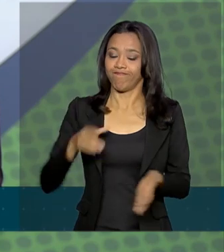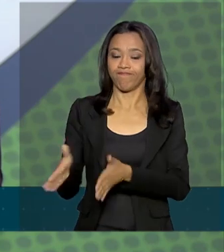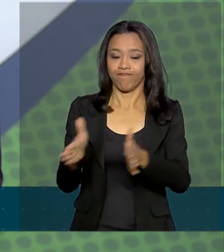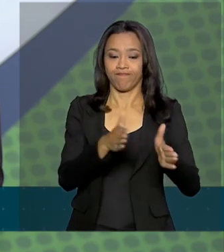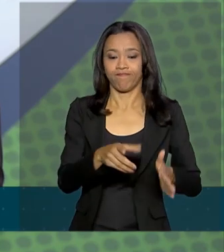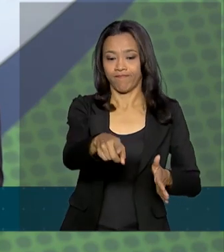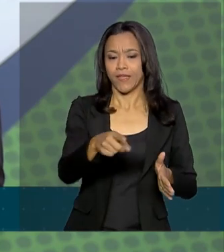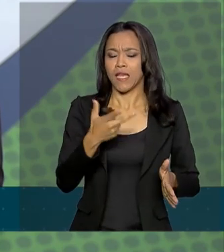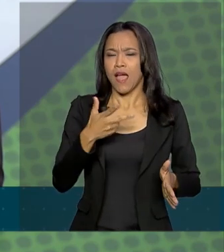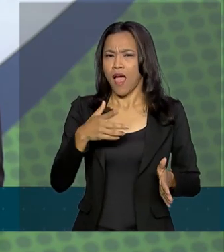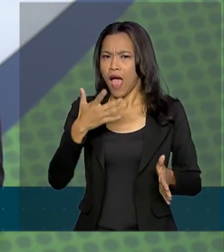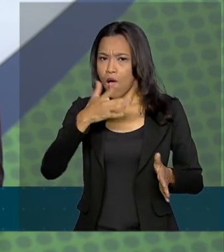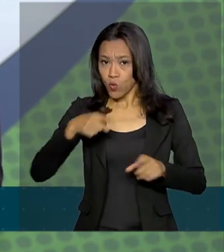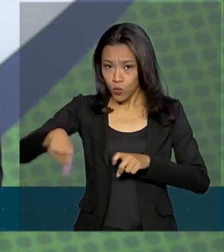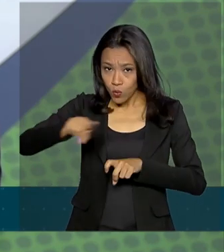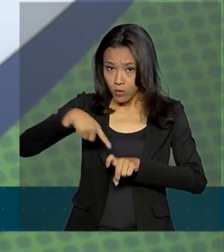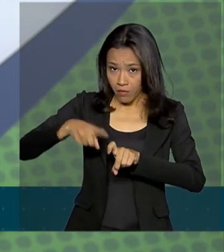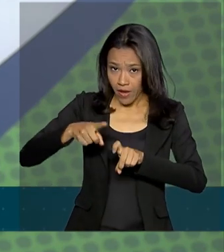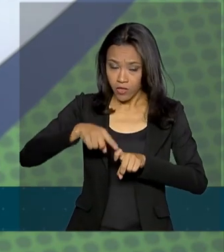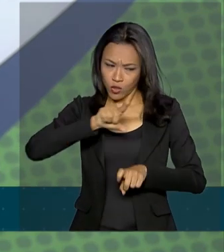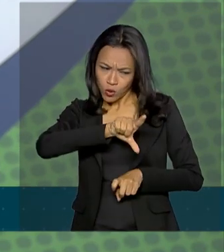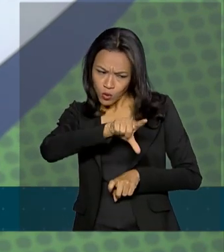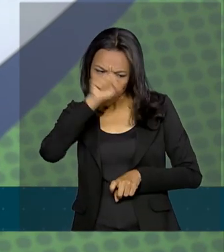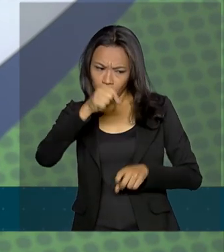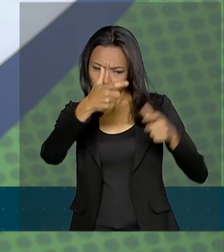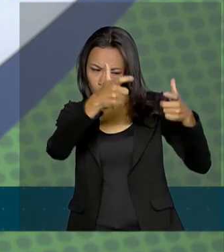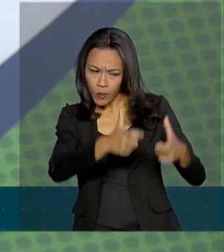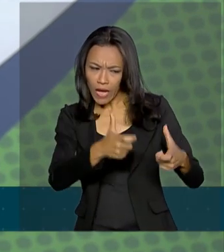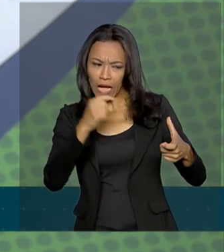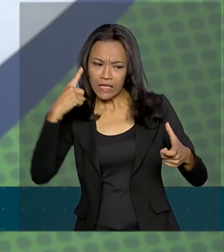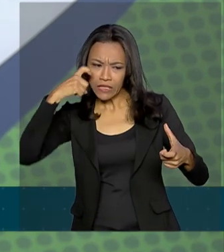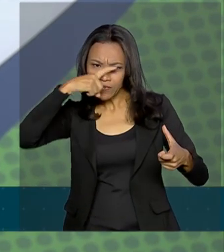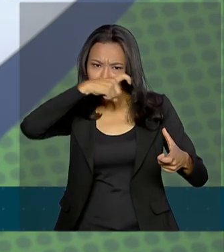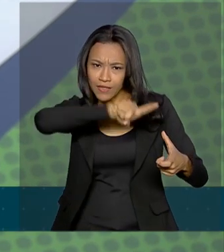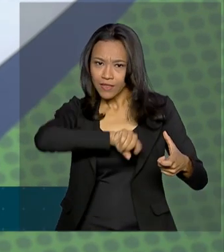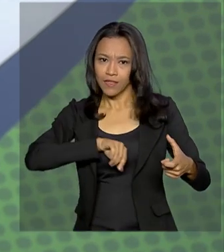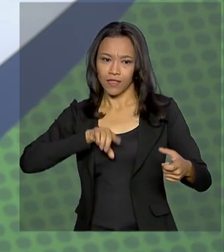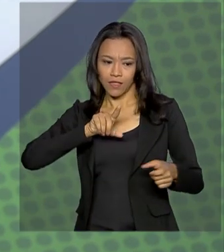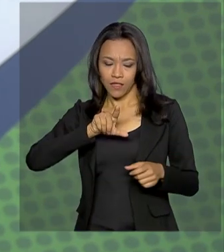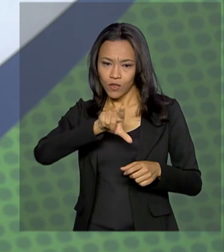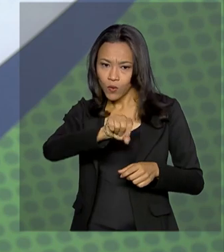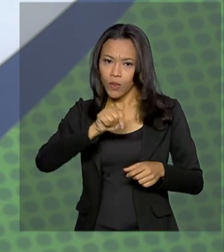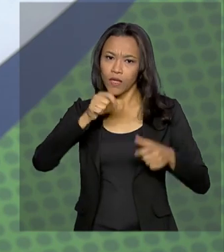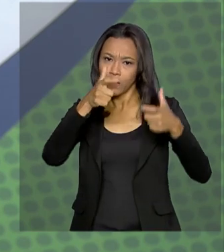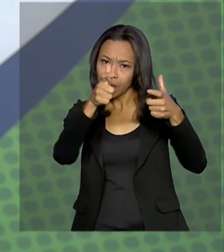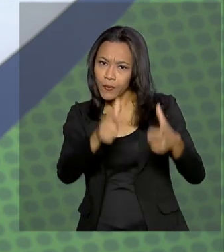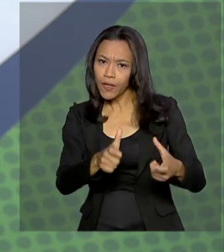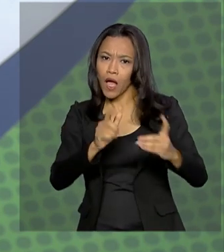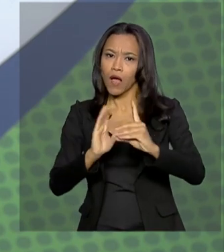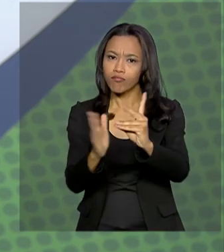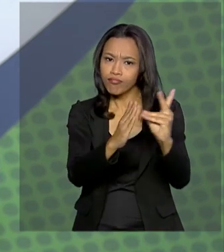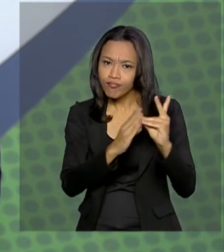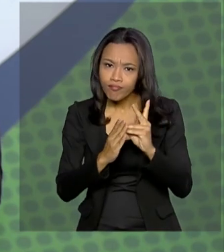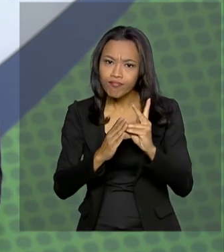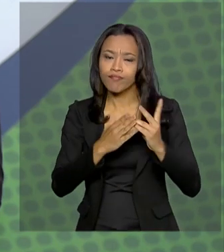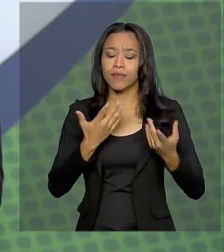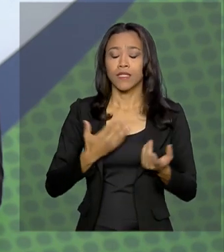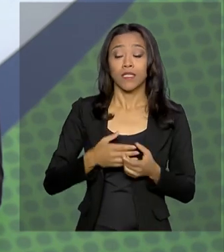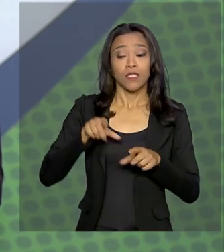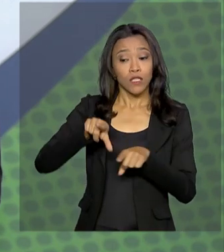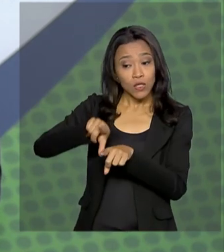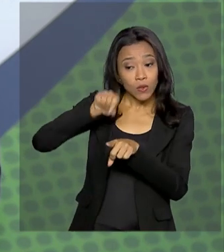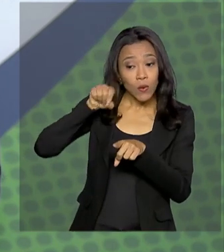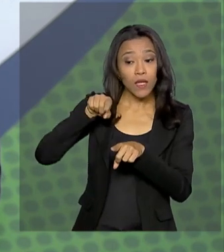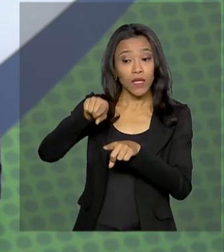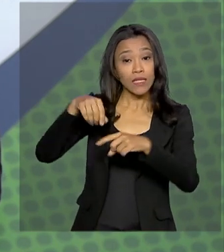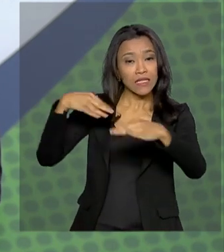pelos locais mais difíceis, pelos distritos sanitários indígenas, pelas populações das cidades mais